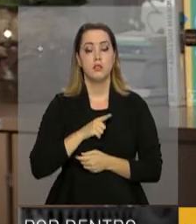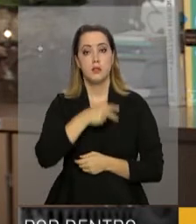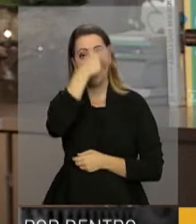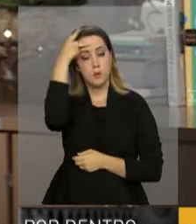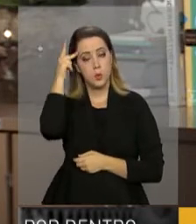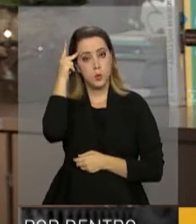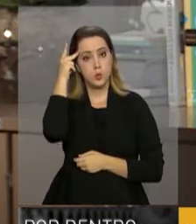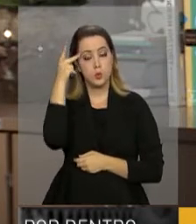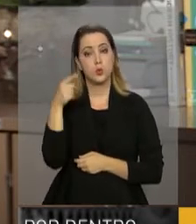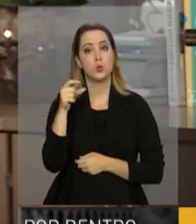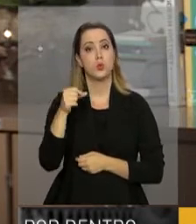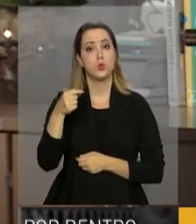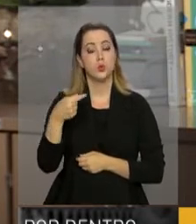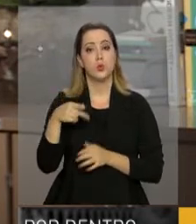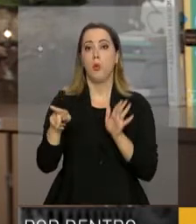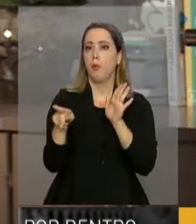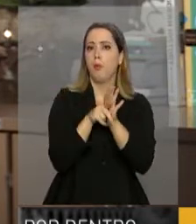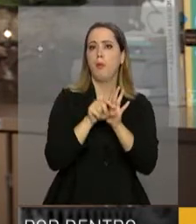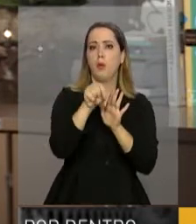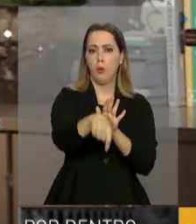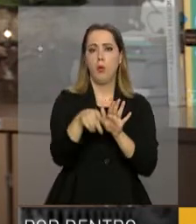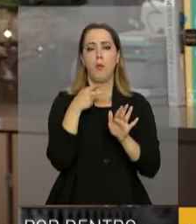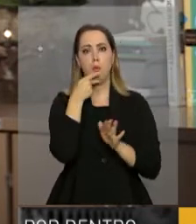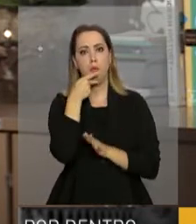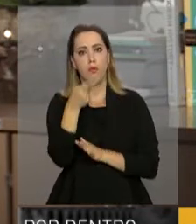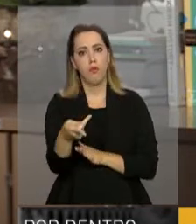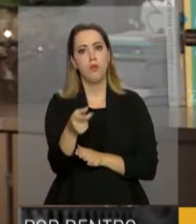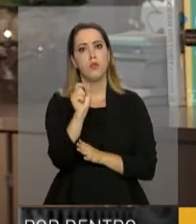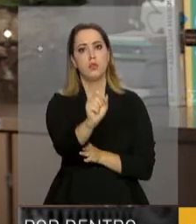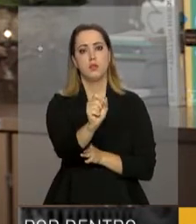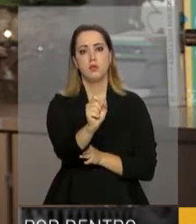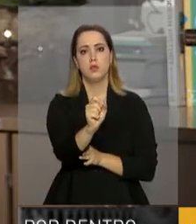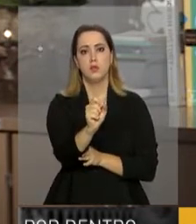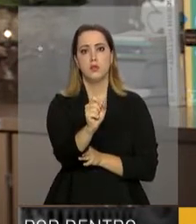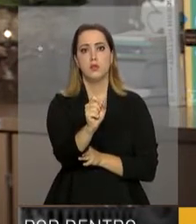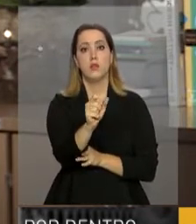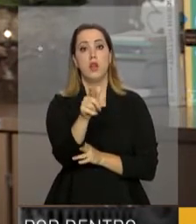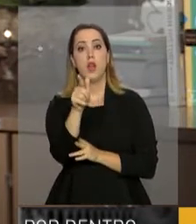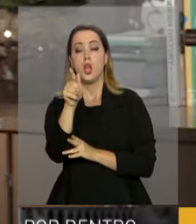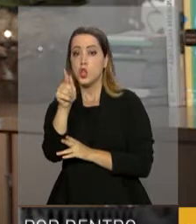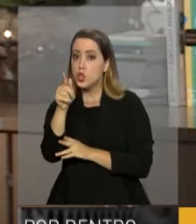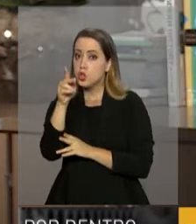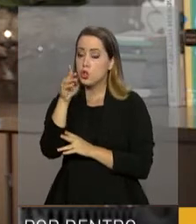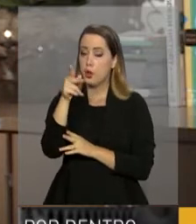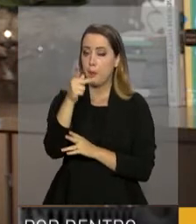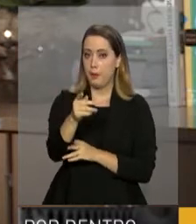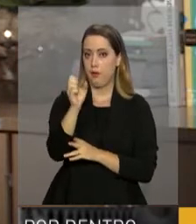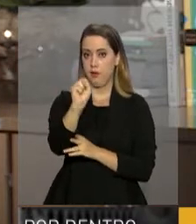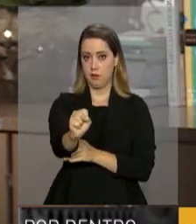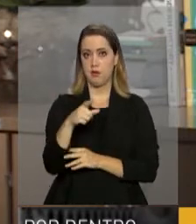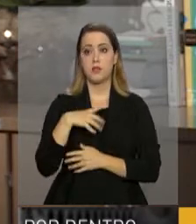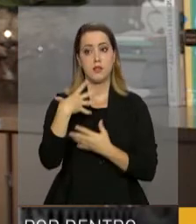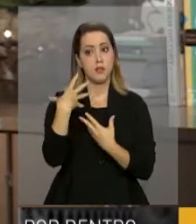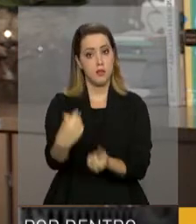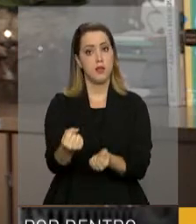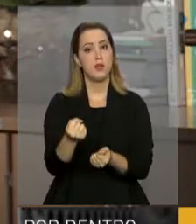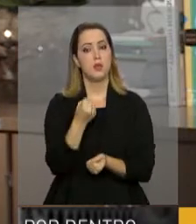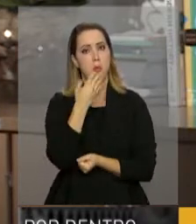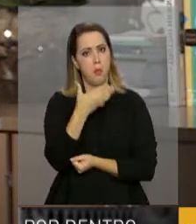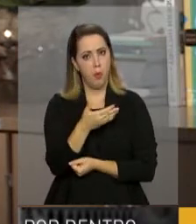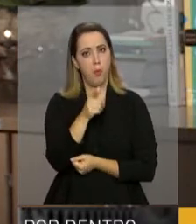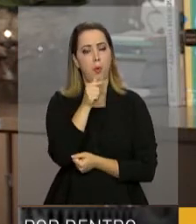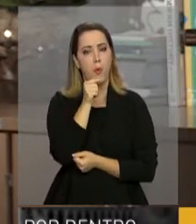da cisterna, se aquela dona de casa, atestar, inclusive através do mecanismo de GPS, que recebeu aquela água de qualidade.